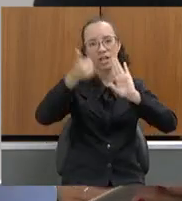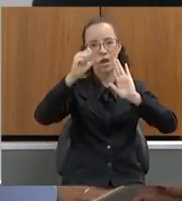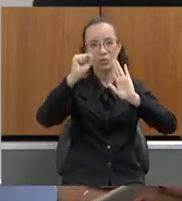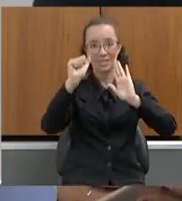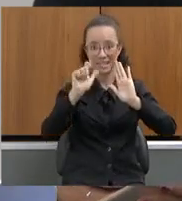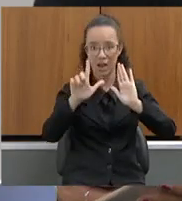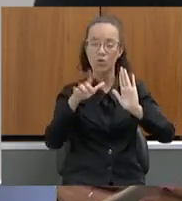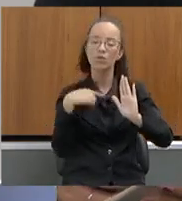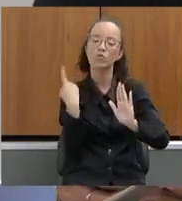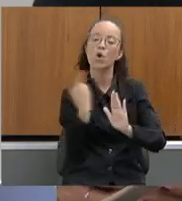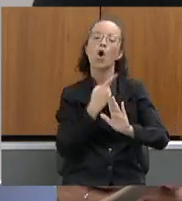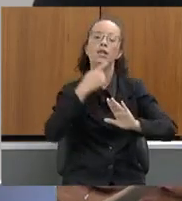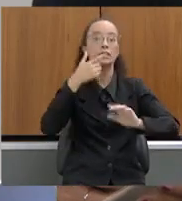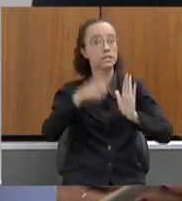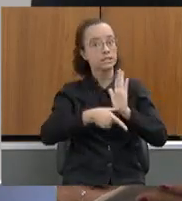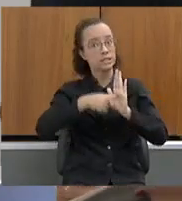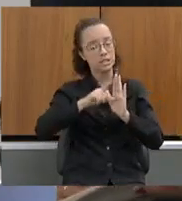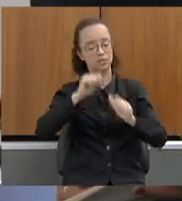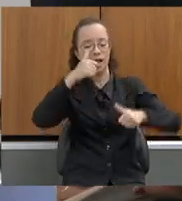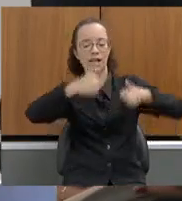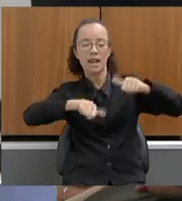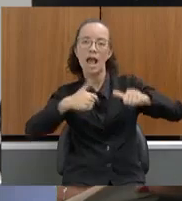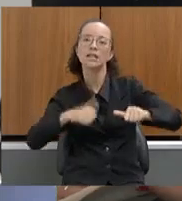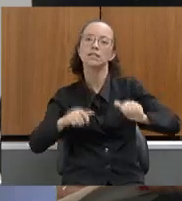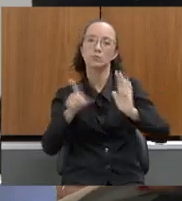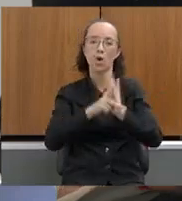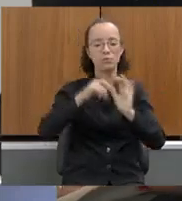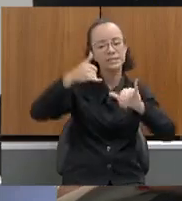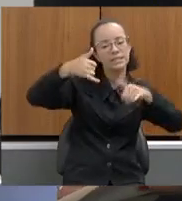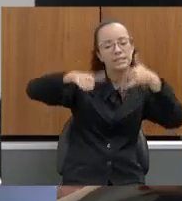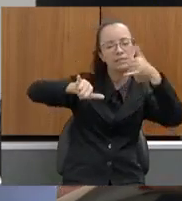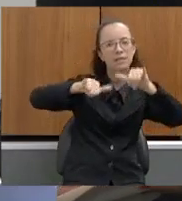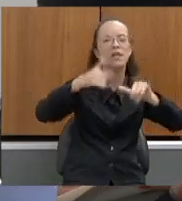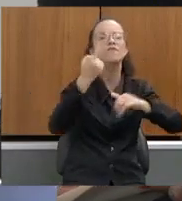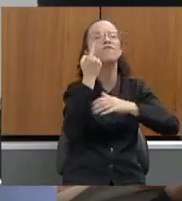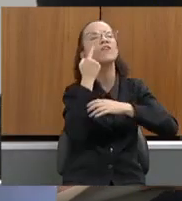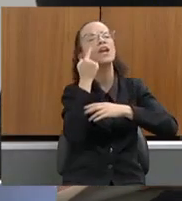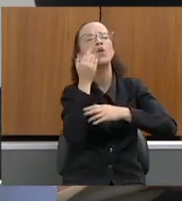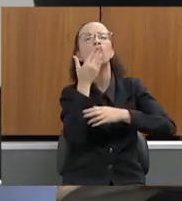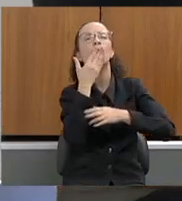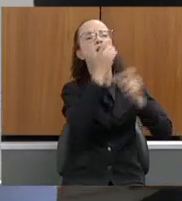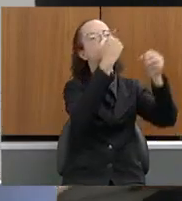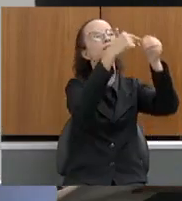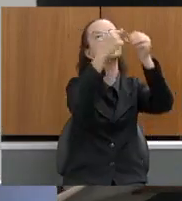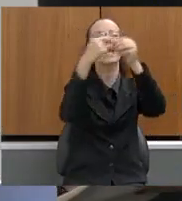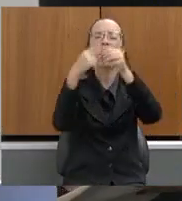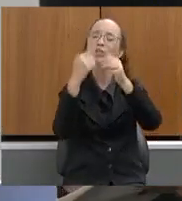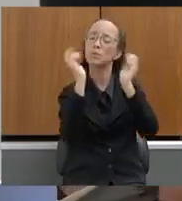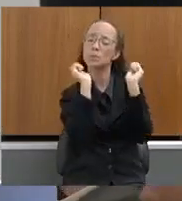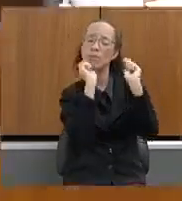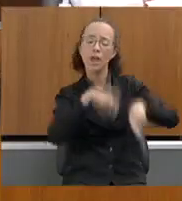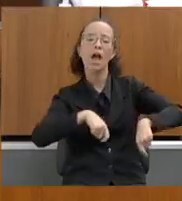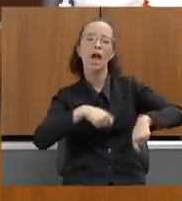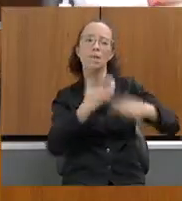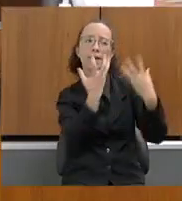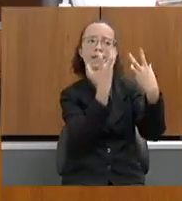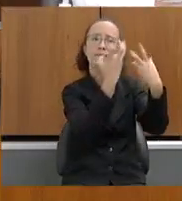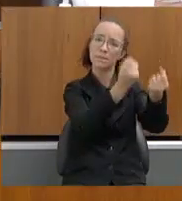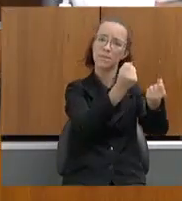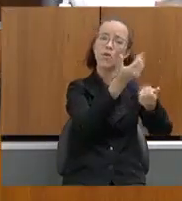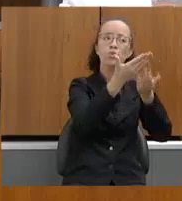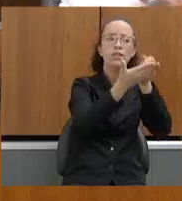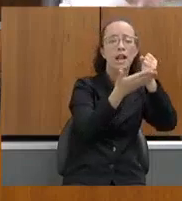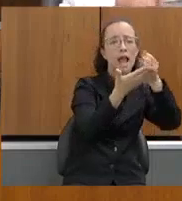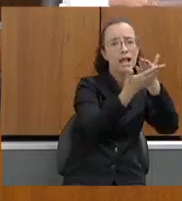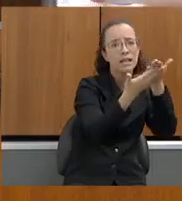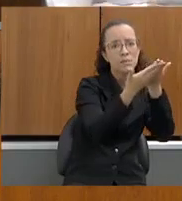a análise química da água desses poços para a gente identificar quais deles estariam aptos a receber esse tipo de tratamento